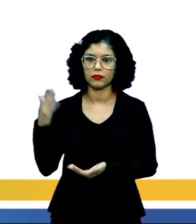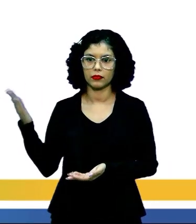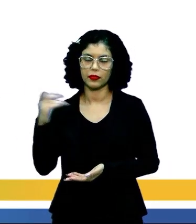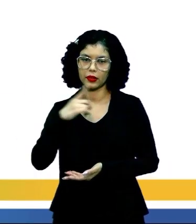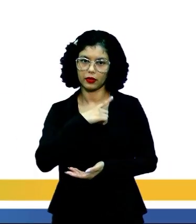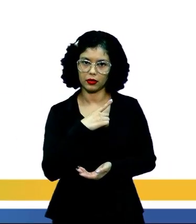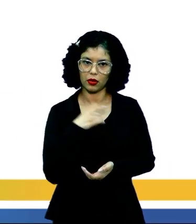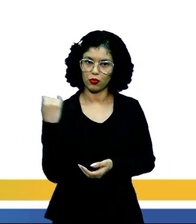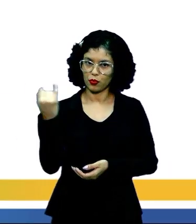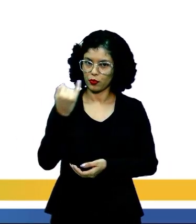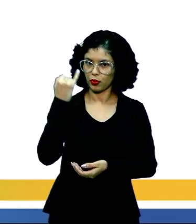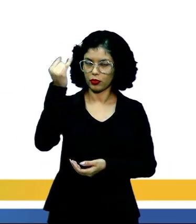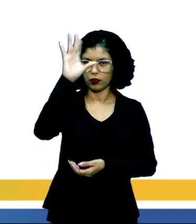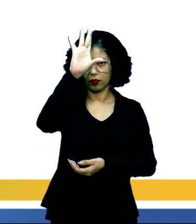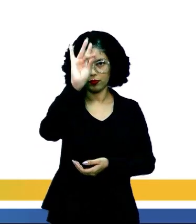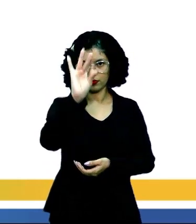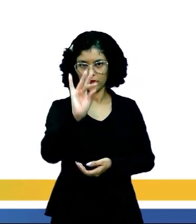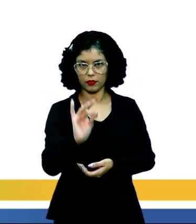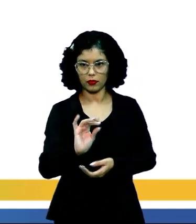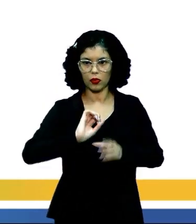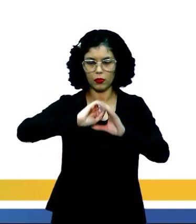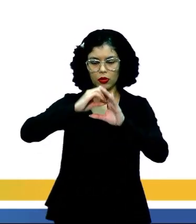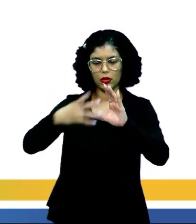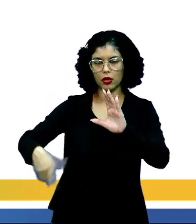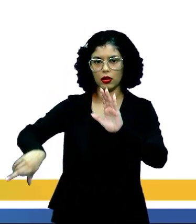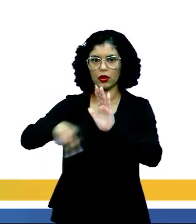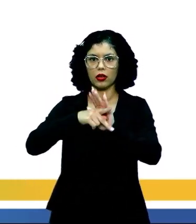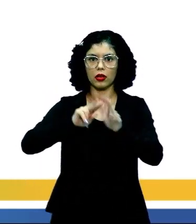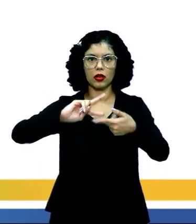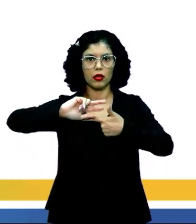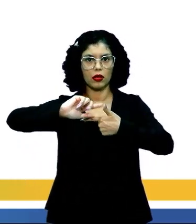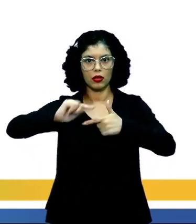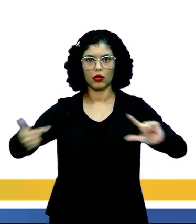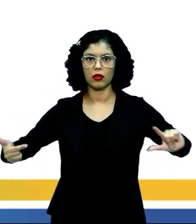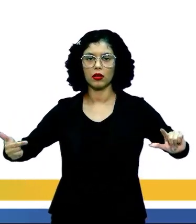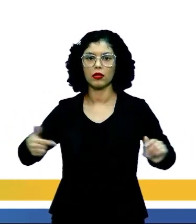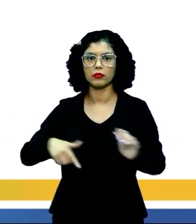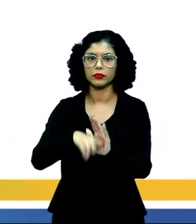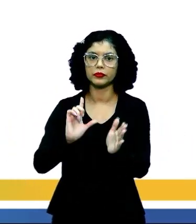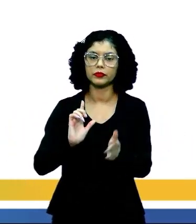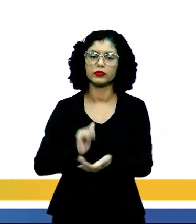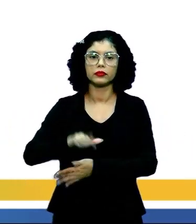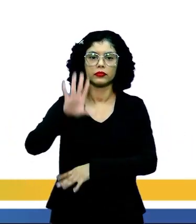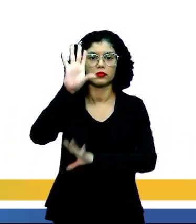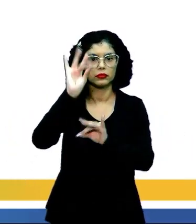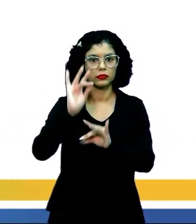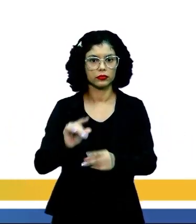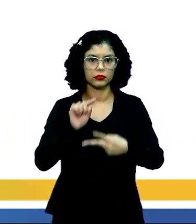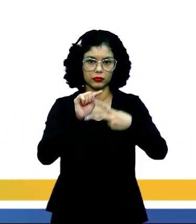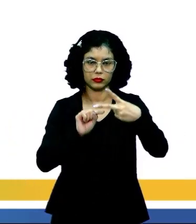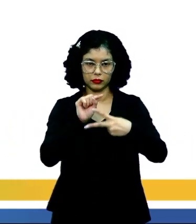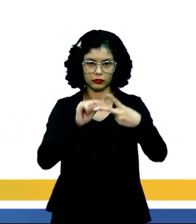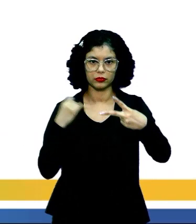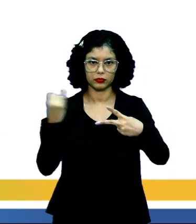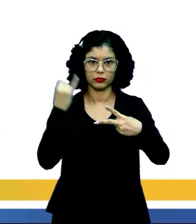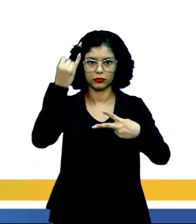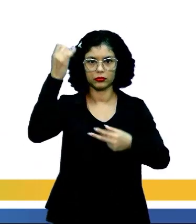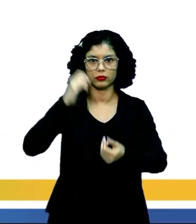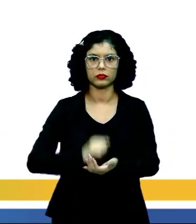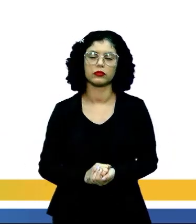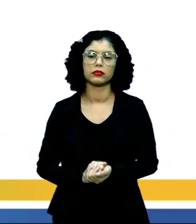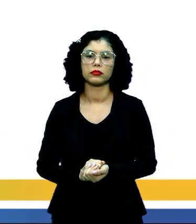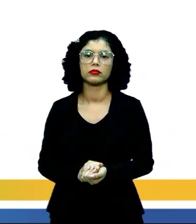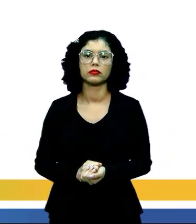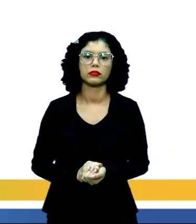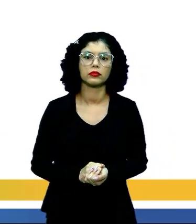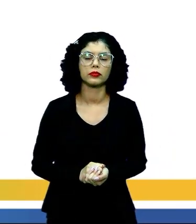eu tenho de importante aí como características do pré-modernismo? Eu destaquei os dois elementos mais importantes aí,